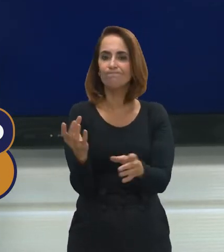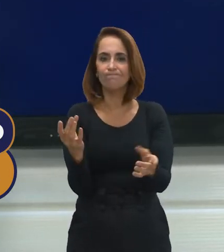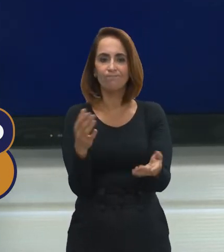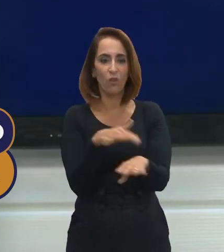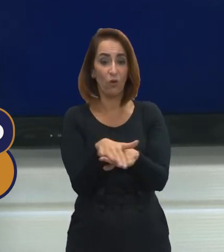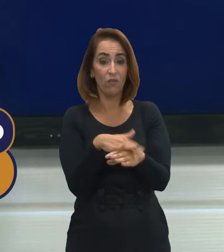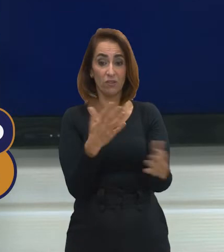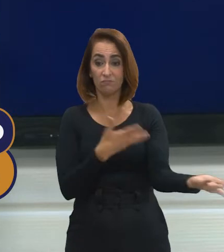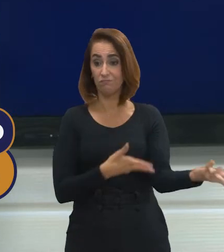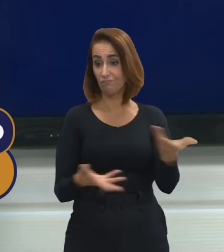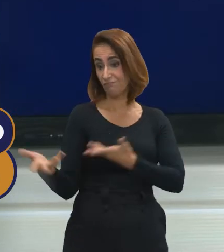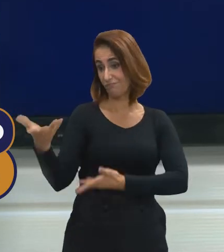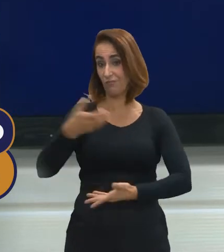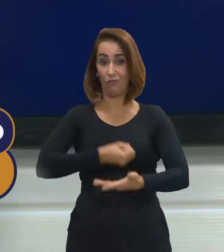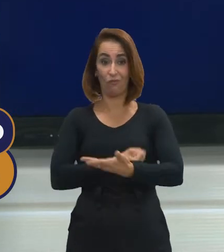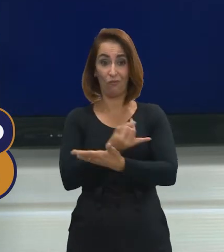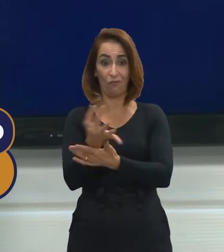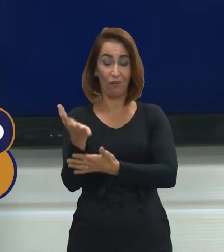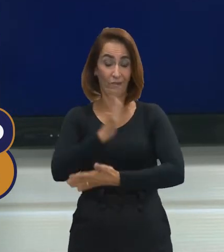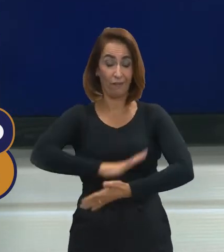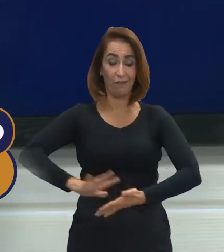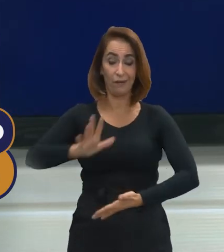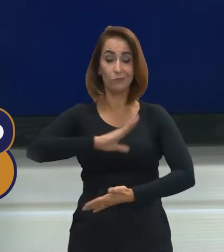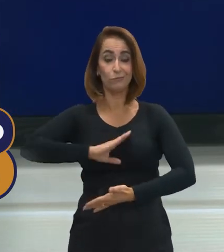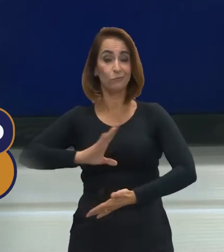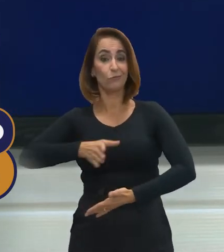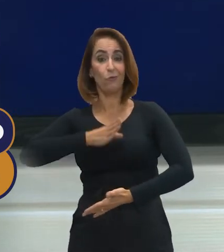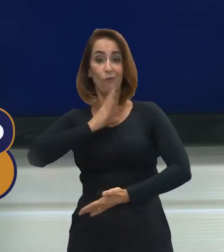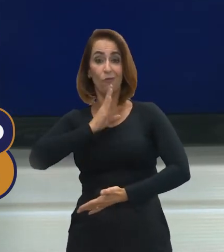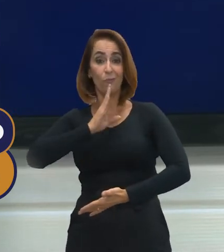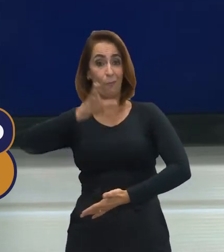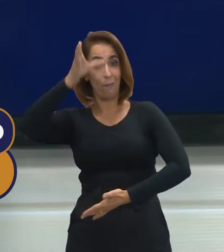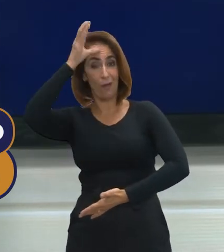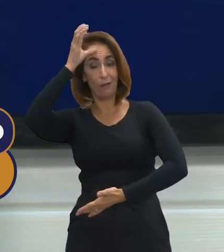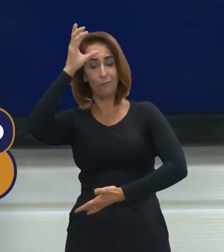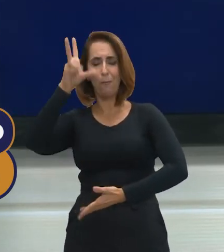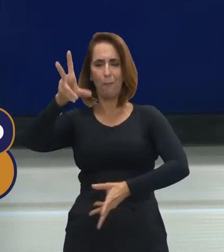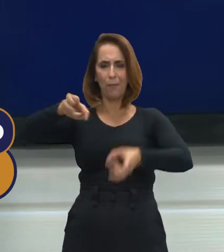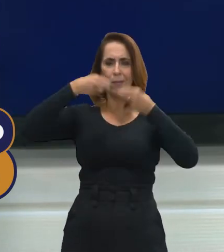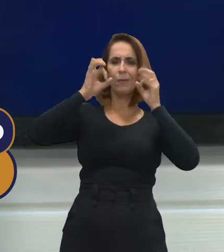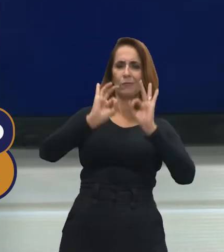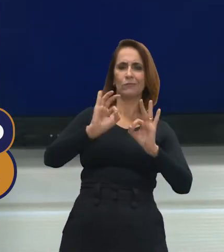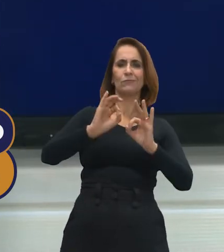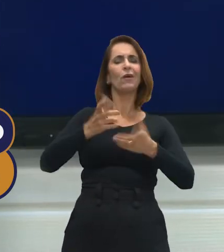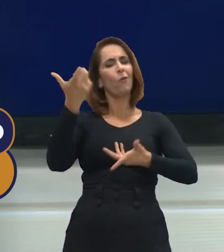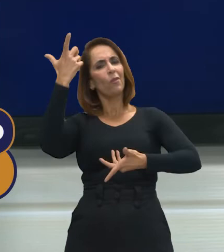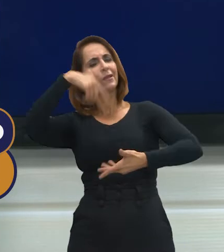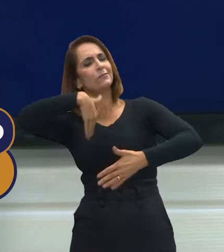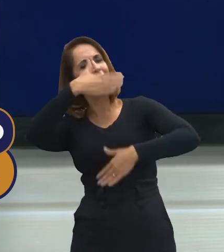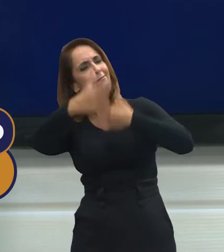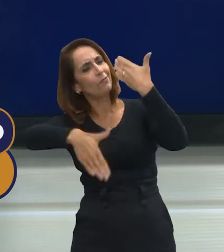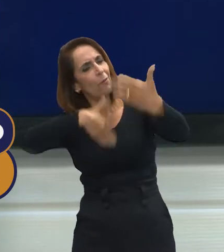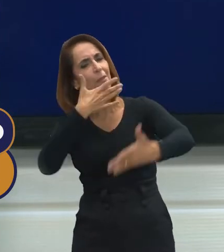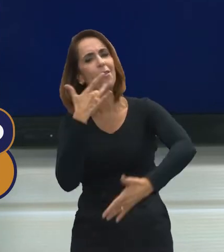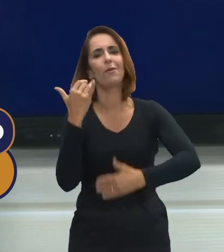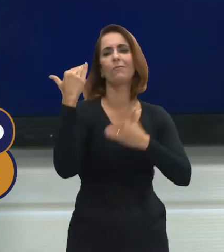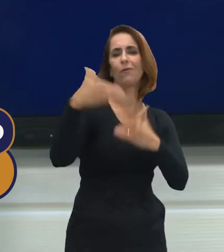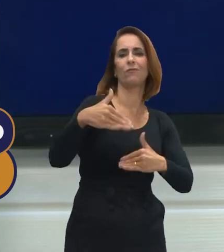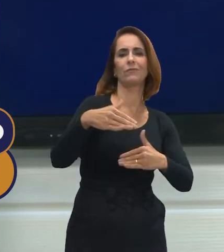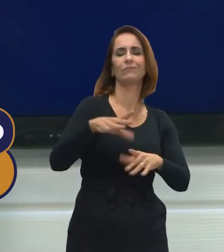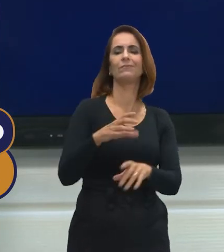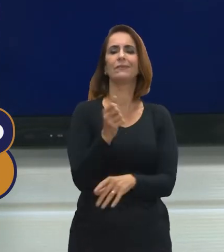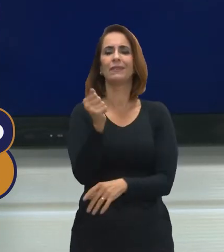dialogando com as diversas áreas do conhecimento, então ele tem que perceber isso. Percebendo isso, ele vai conseguir desenvolver melhor a prova.